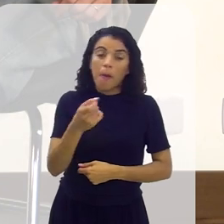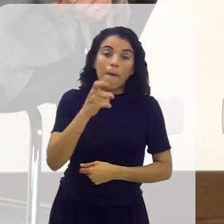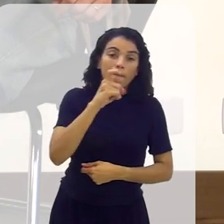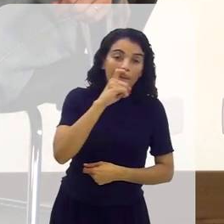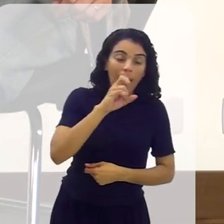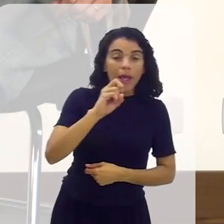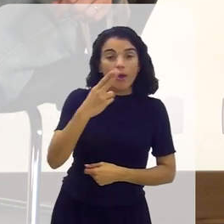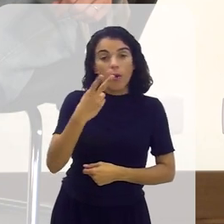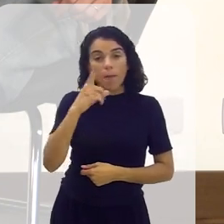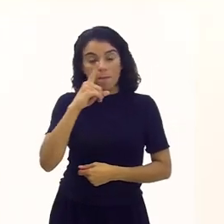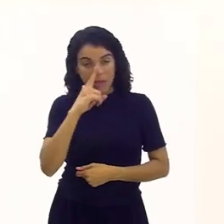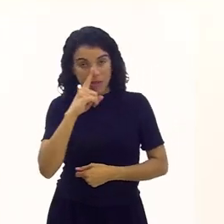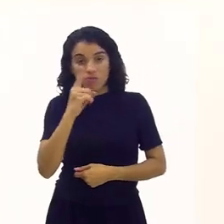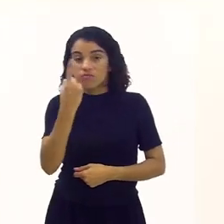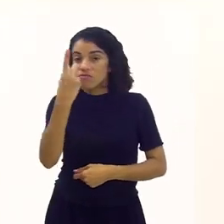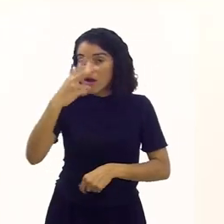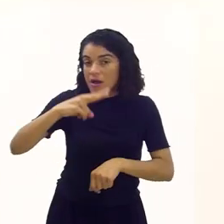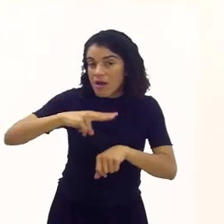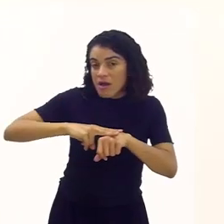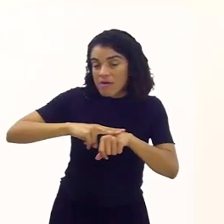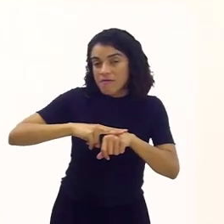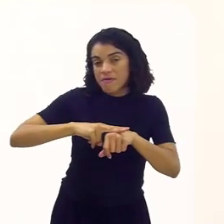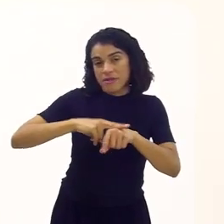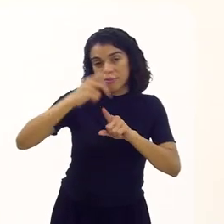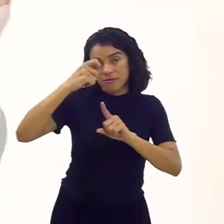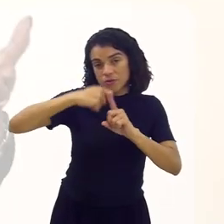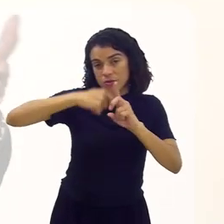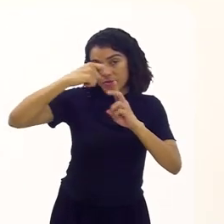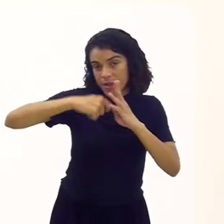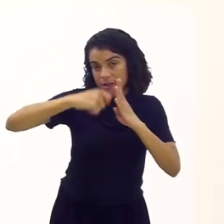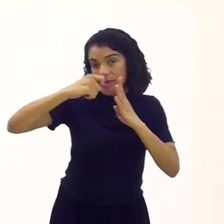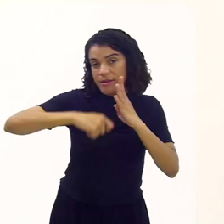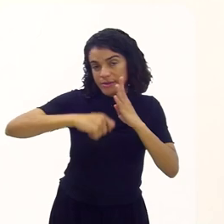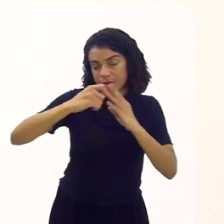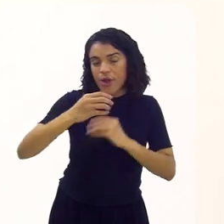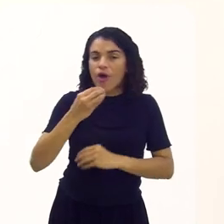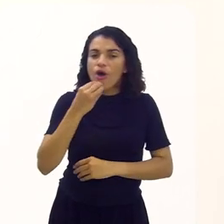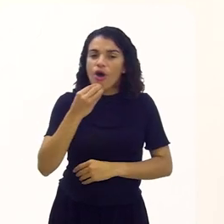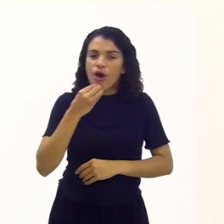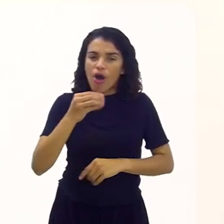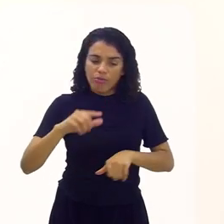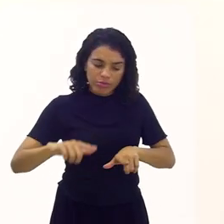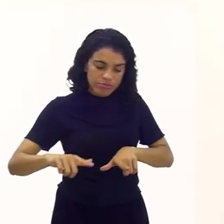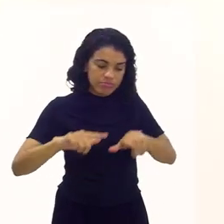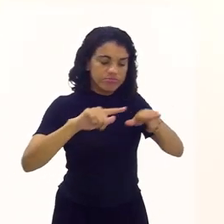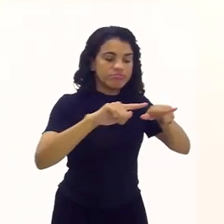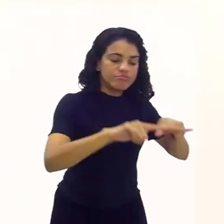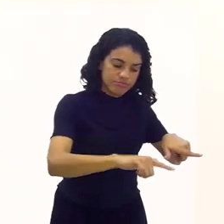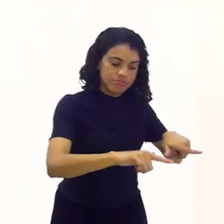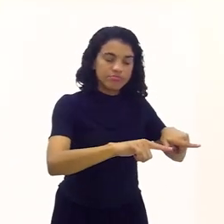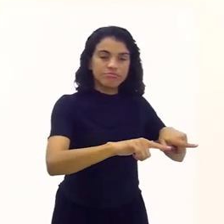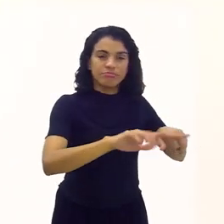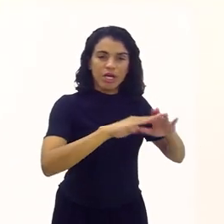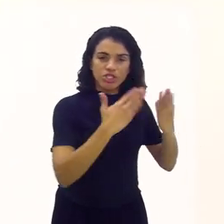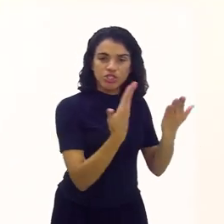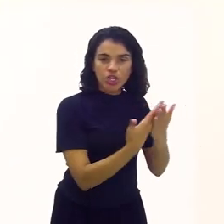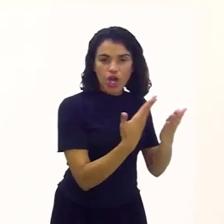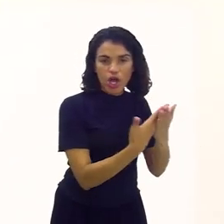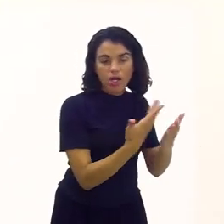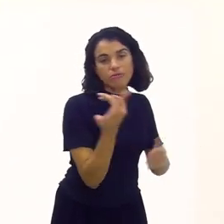mãe, pelo menos uma vez por mês, levando, é claro, o atestadozinho, possa